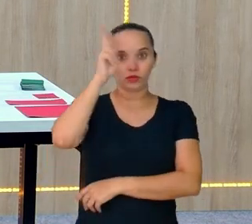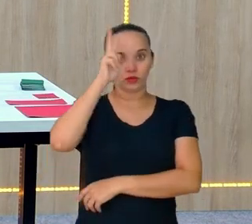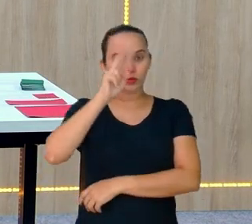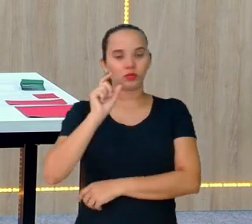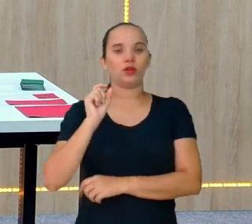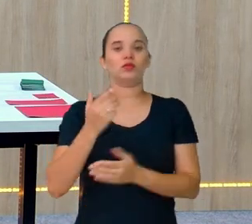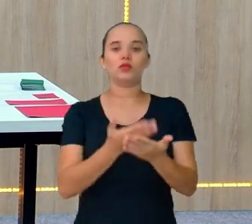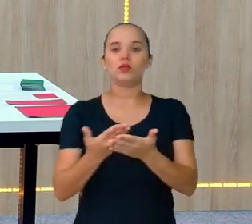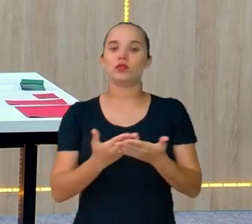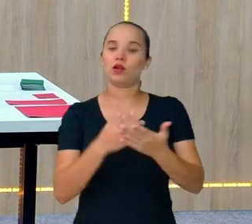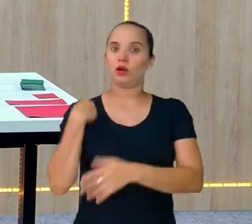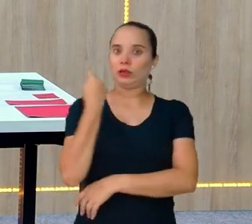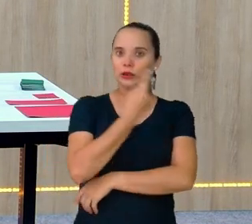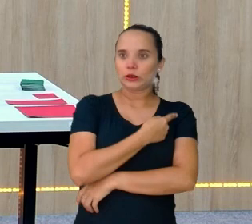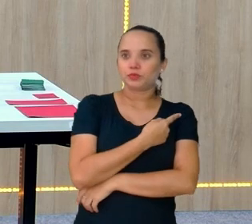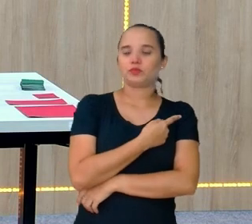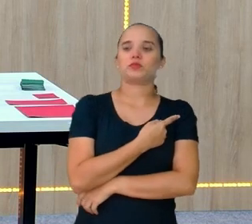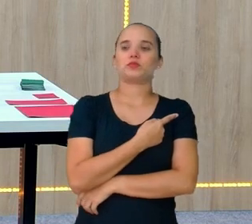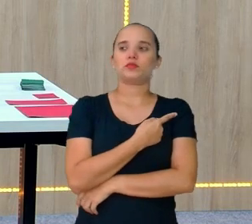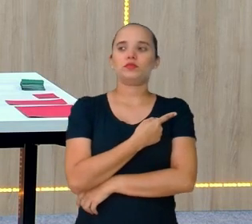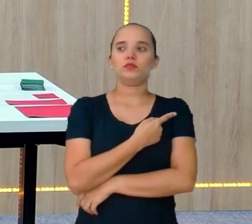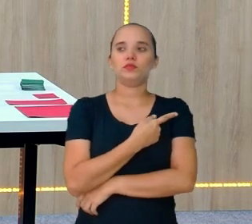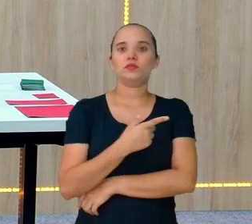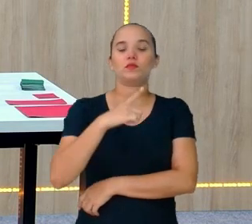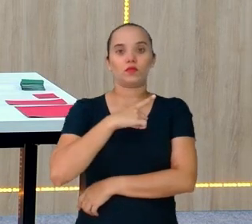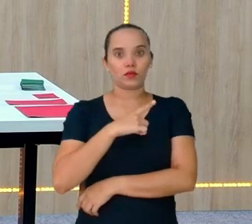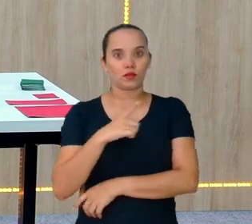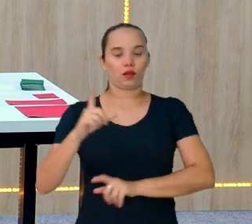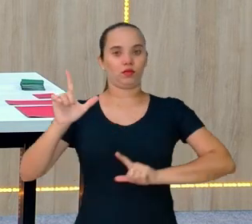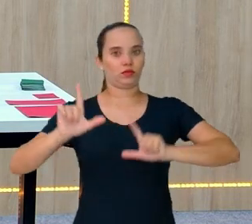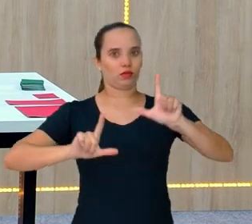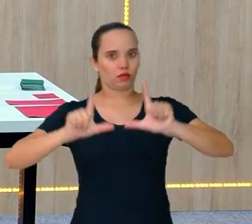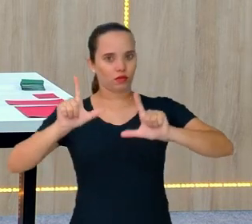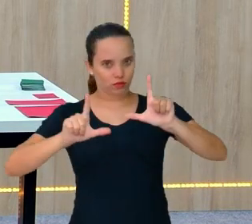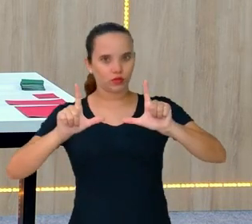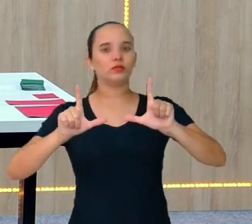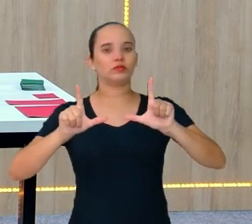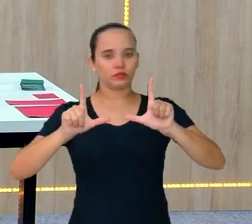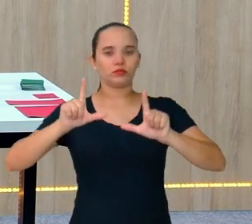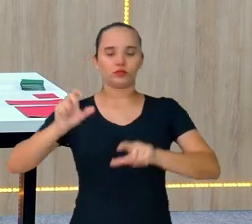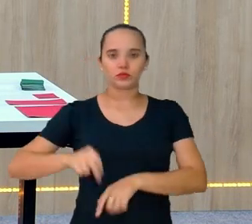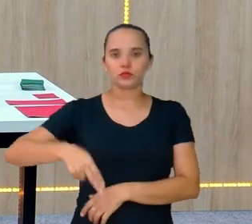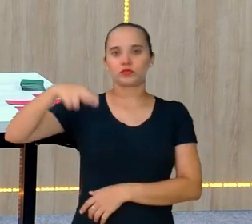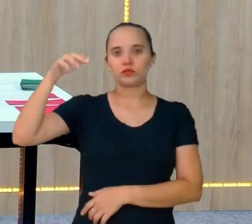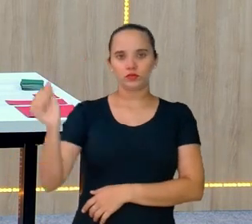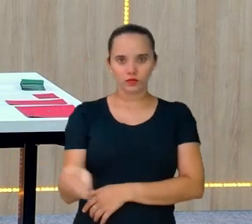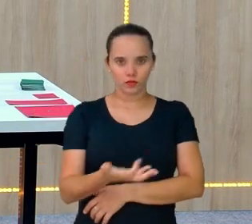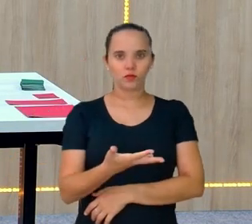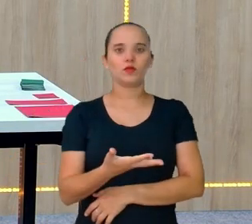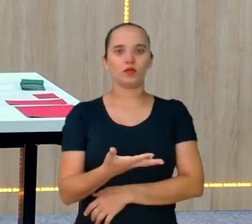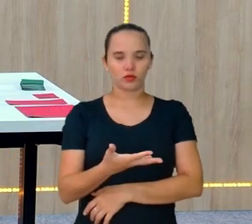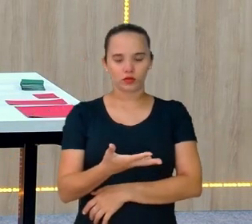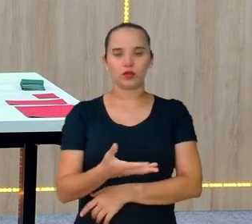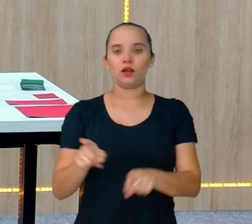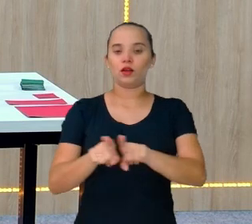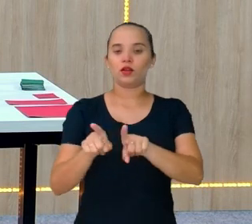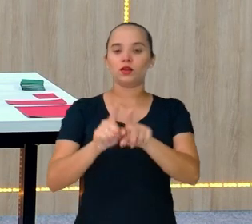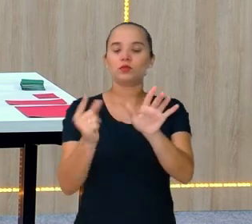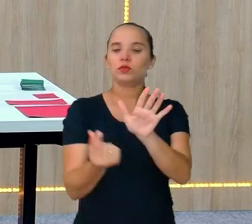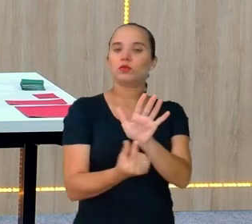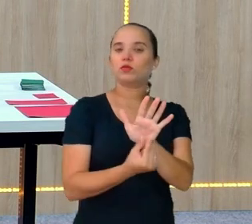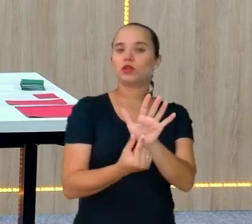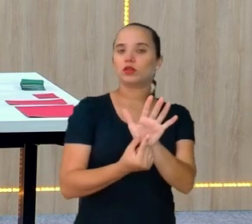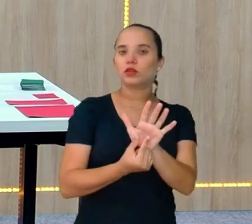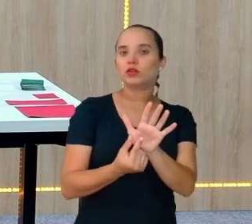nossas aulas são pela televisão, pela TV Nova, pelo aplicativo, os